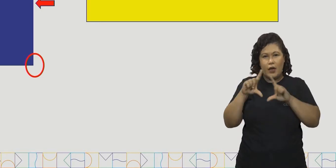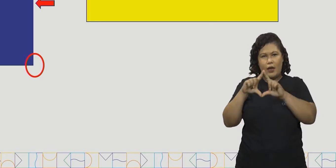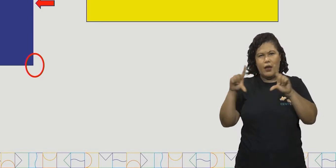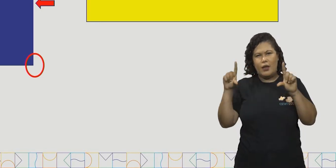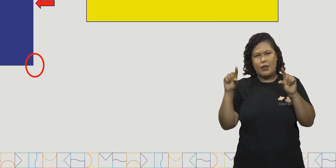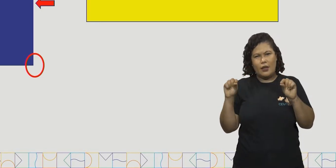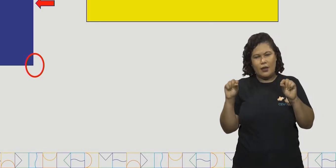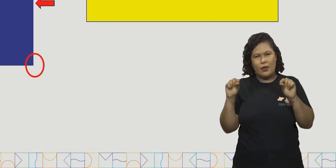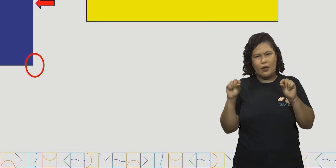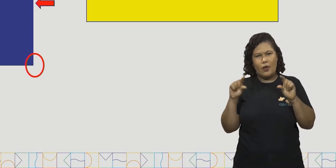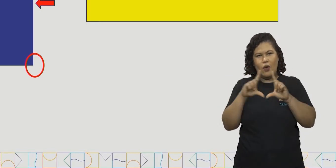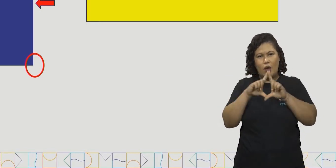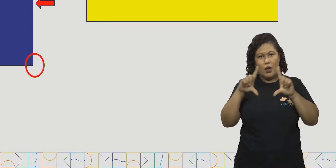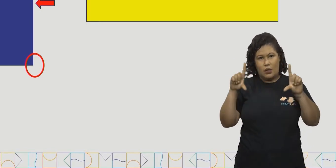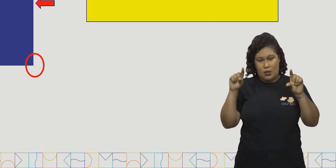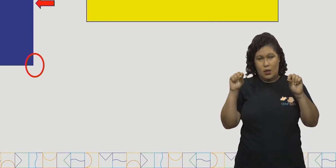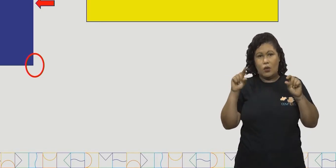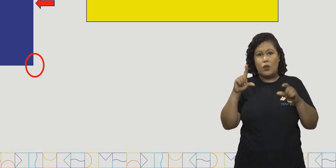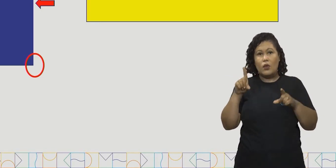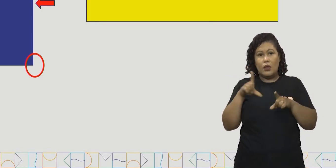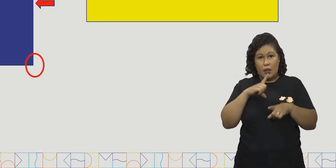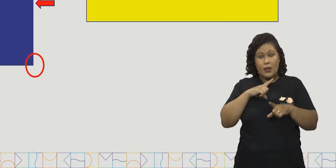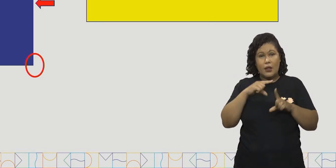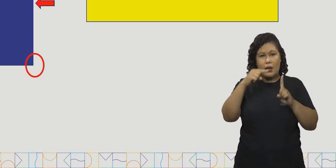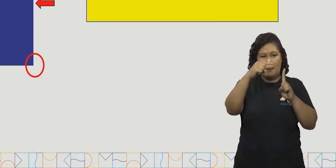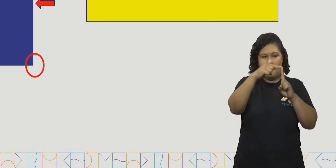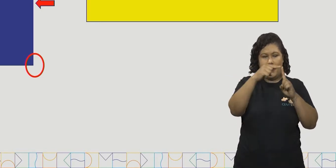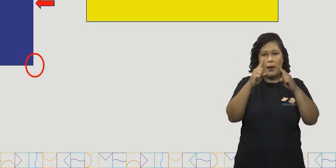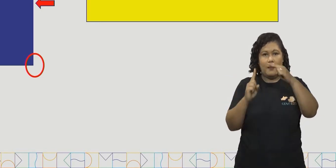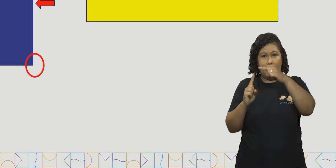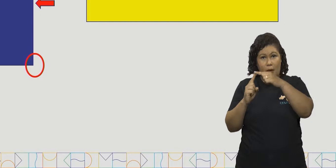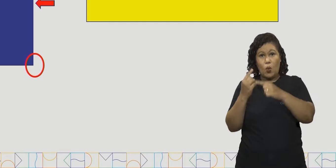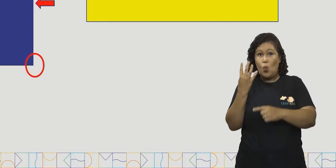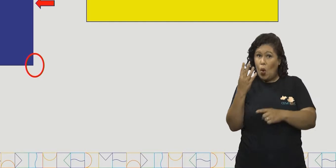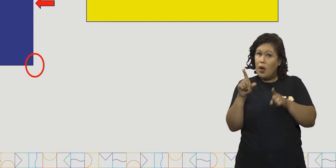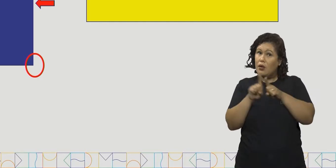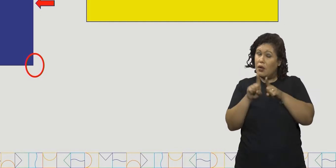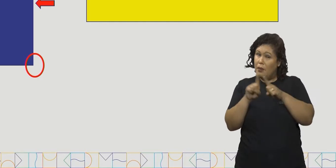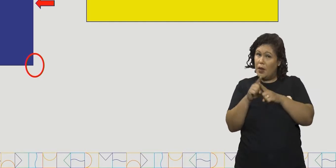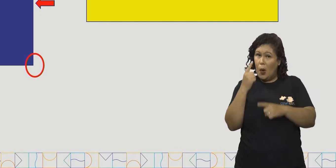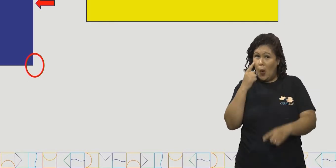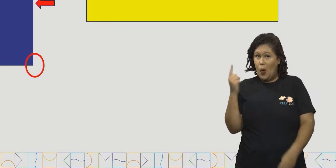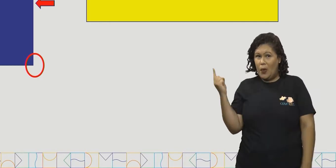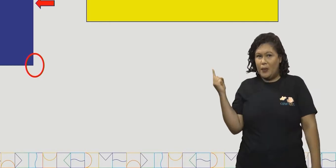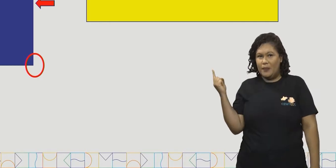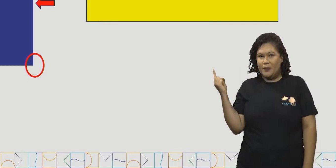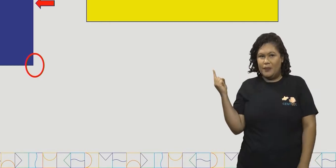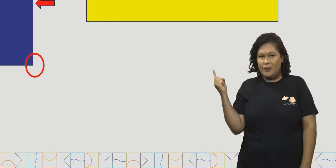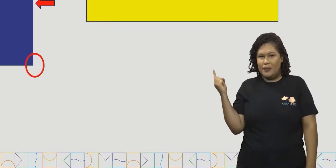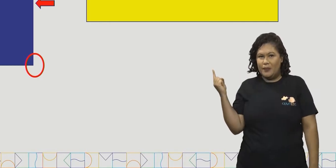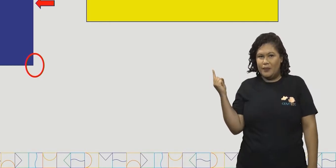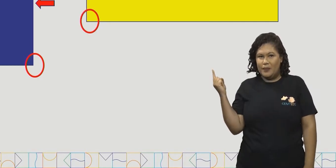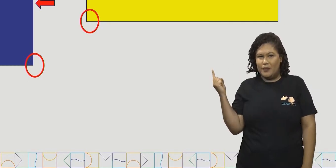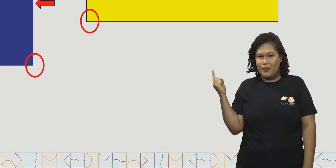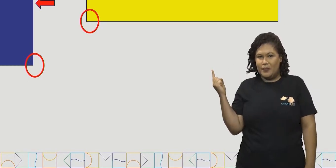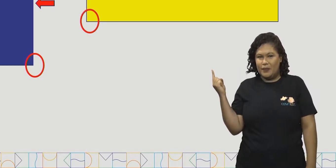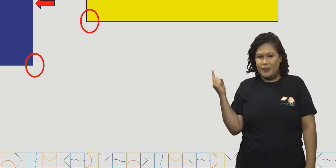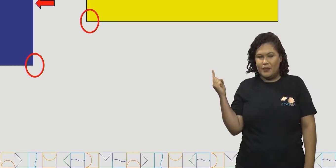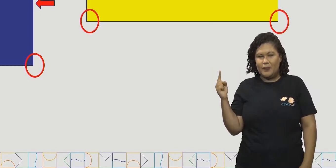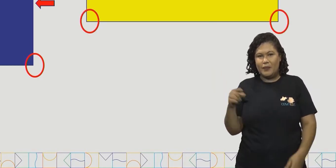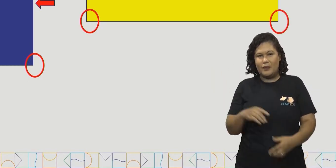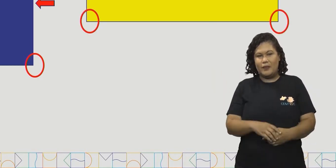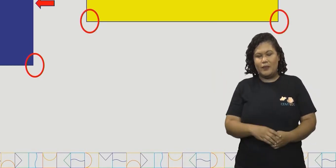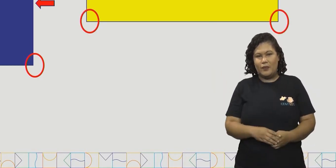e ele também possui quatro vértices. Vamos contar? Um, dois, três,